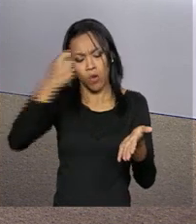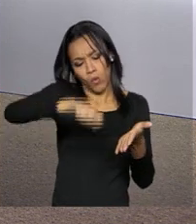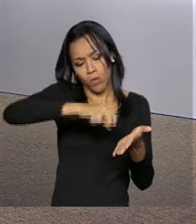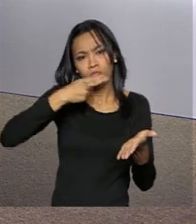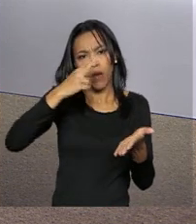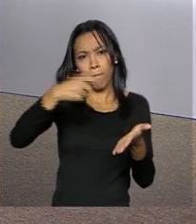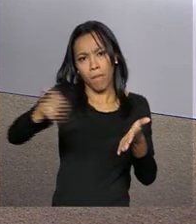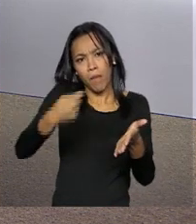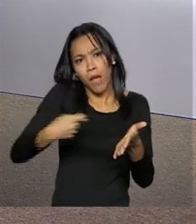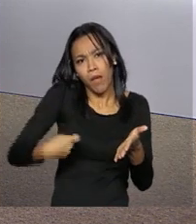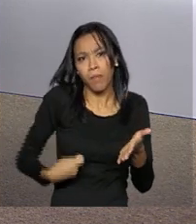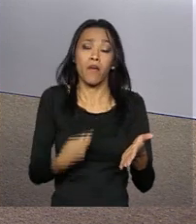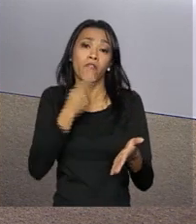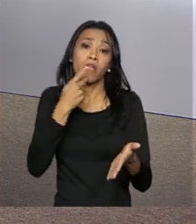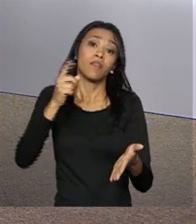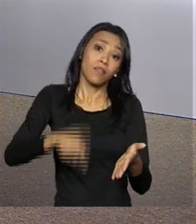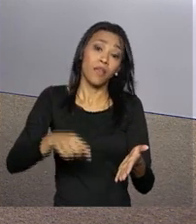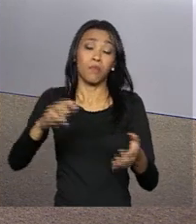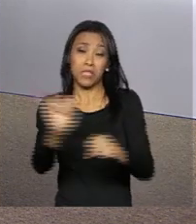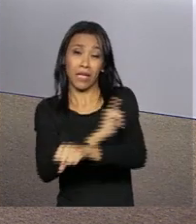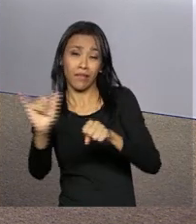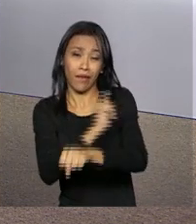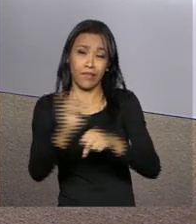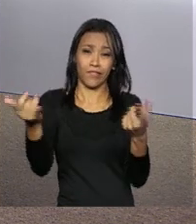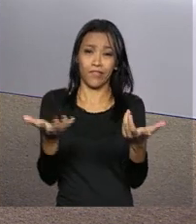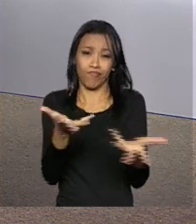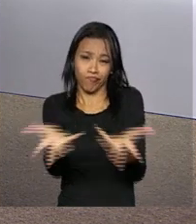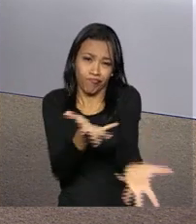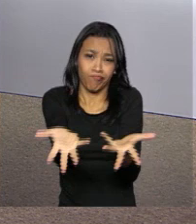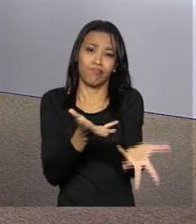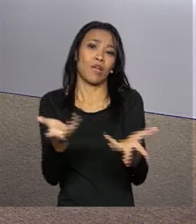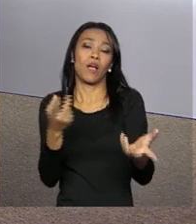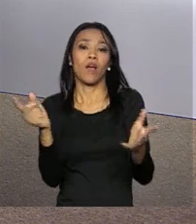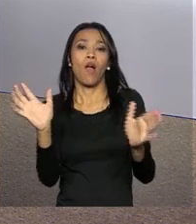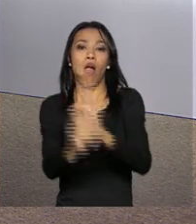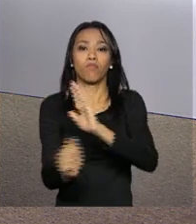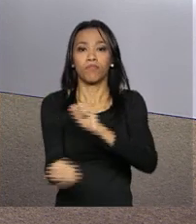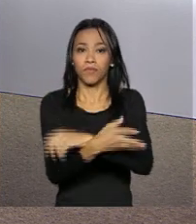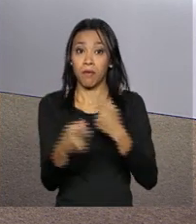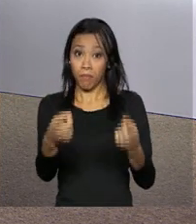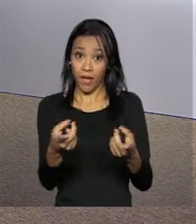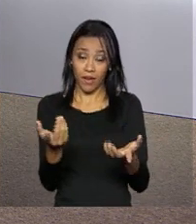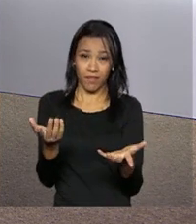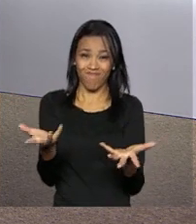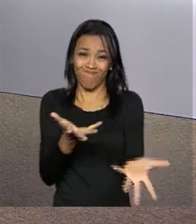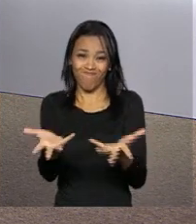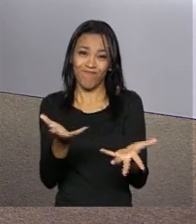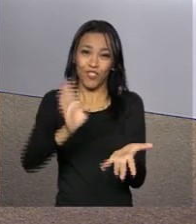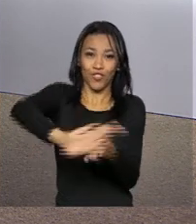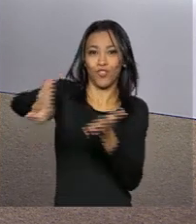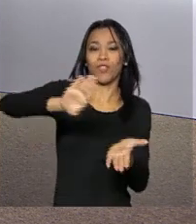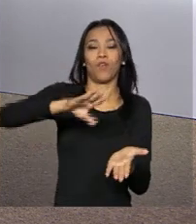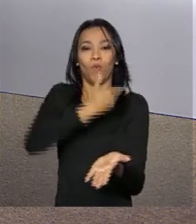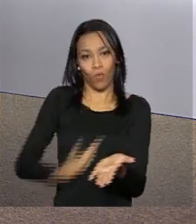instrumentalização política do discurso contra a corrupção para desestabilizar um governo democraticamente eleito. Os